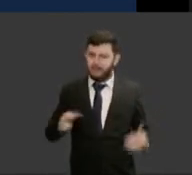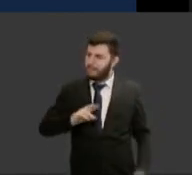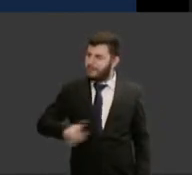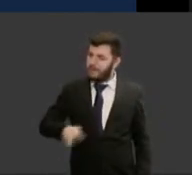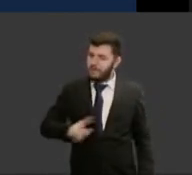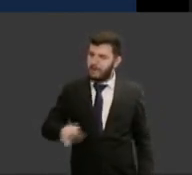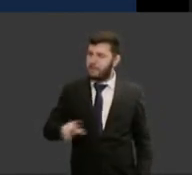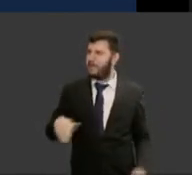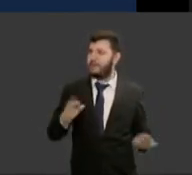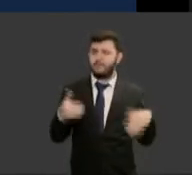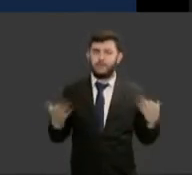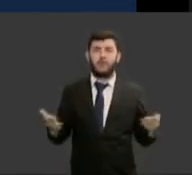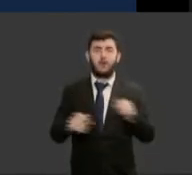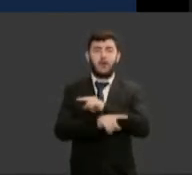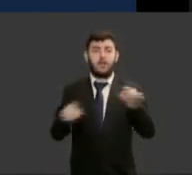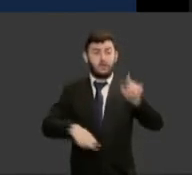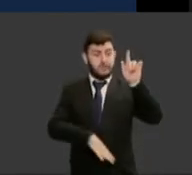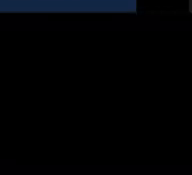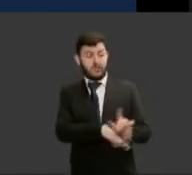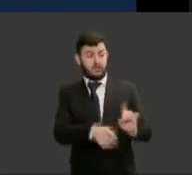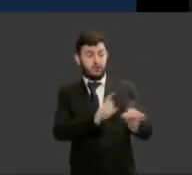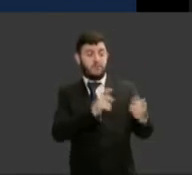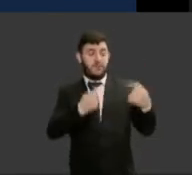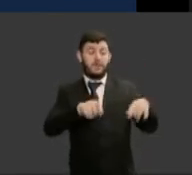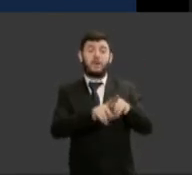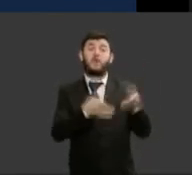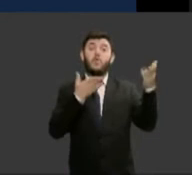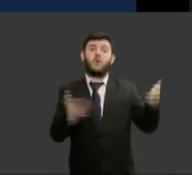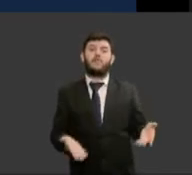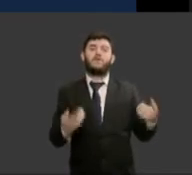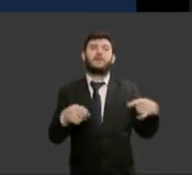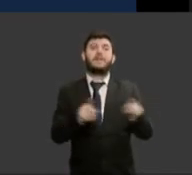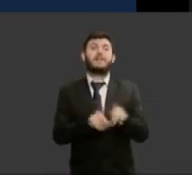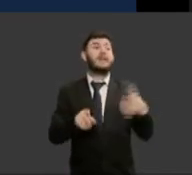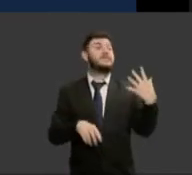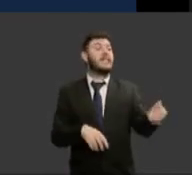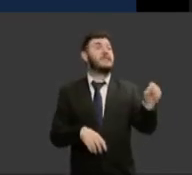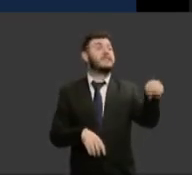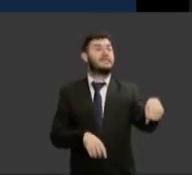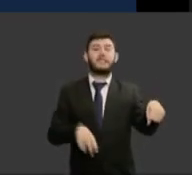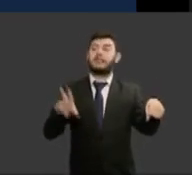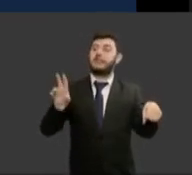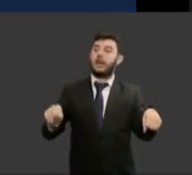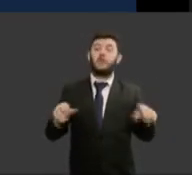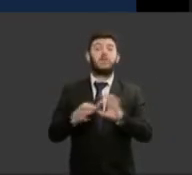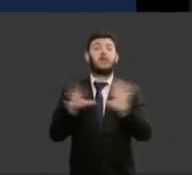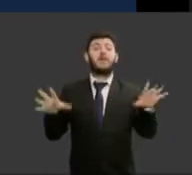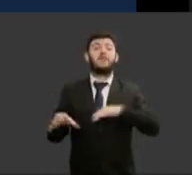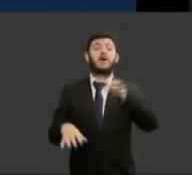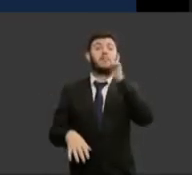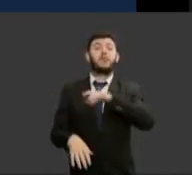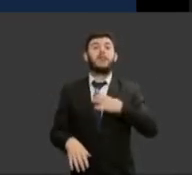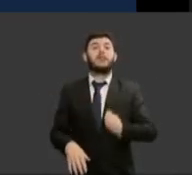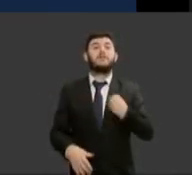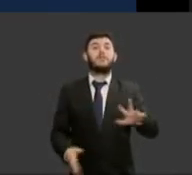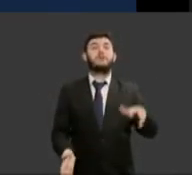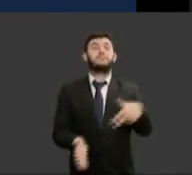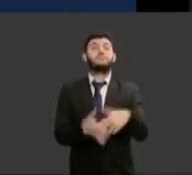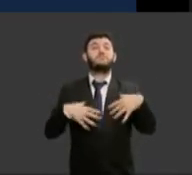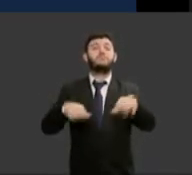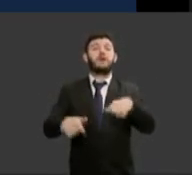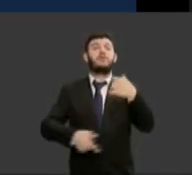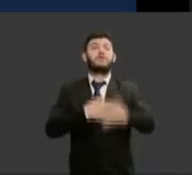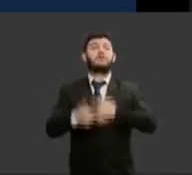convites tem que aceitar o sim tem que aceitar o não dar a oportunidade para a mulher sentar a cadeira sentar a mesa para